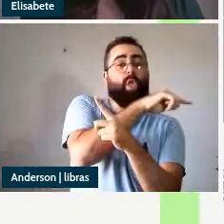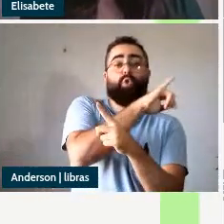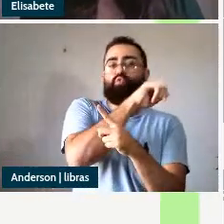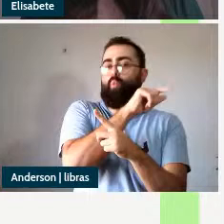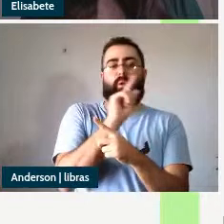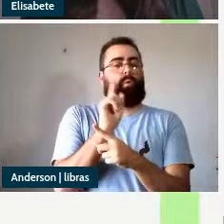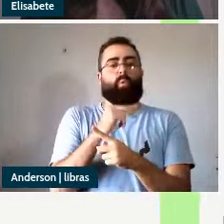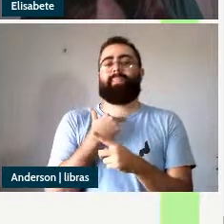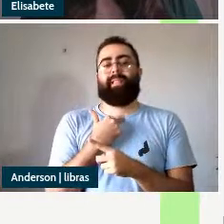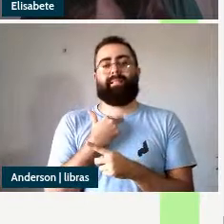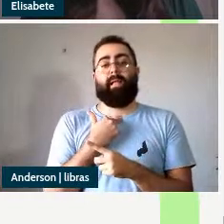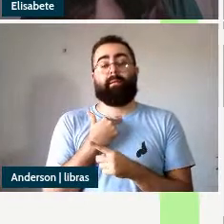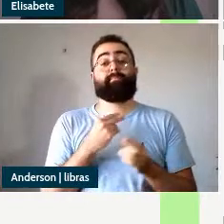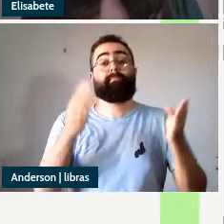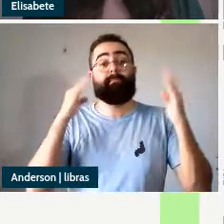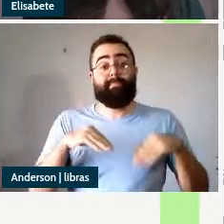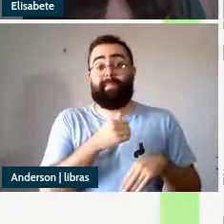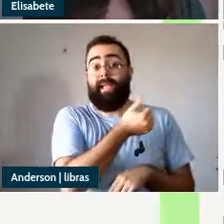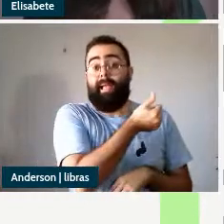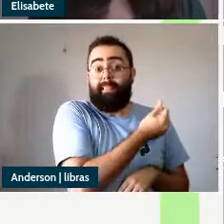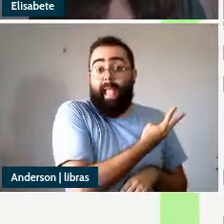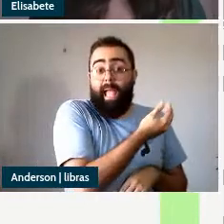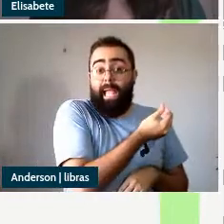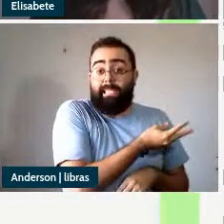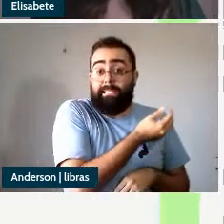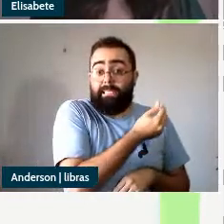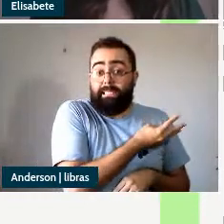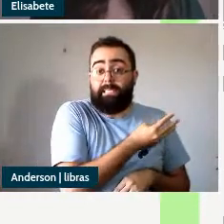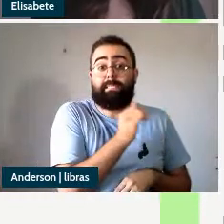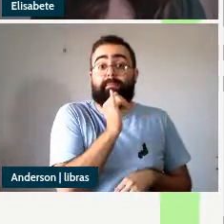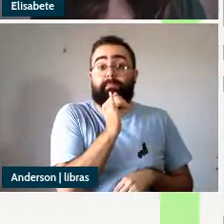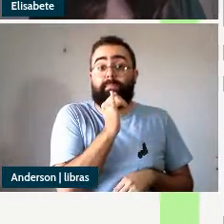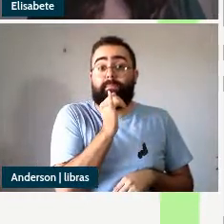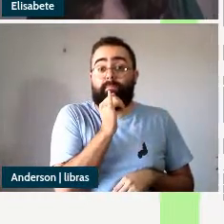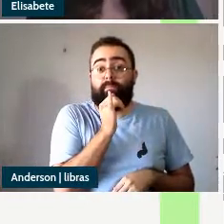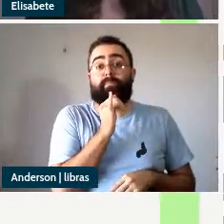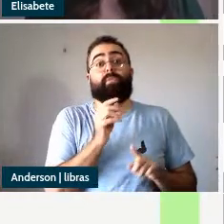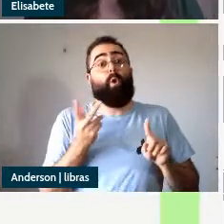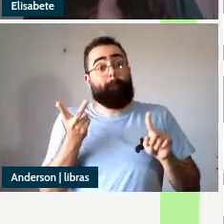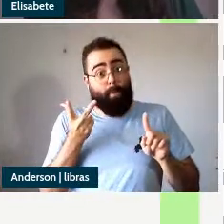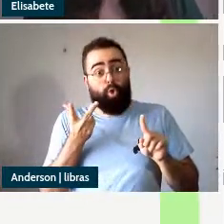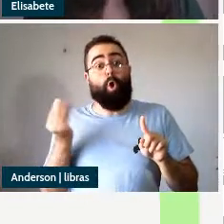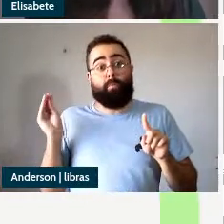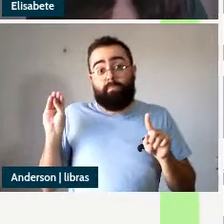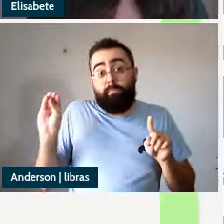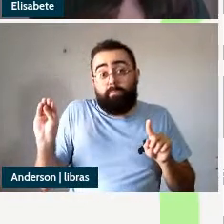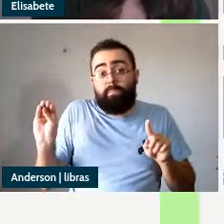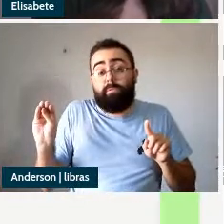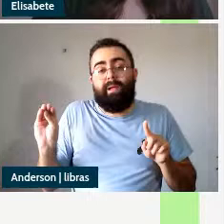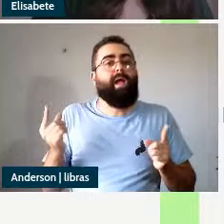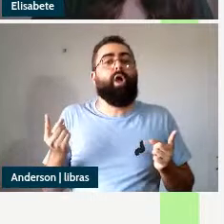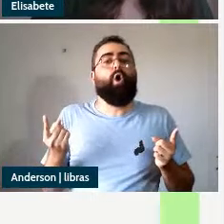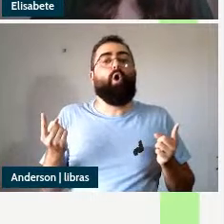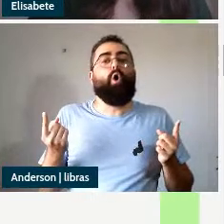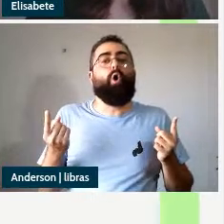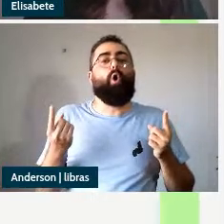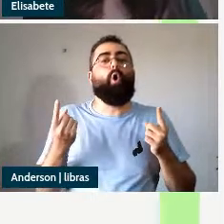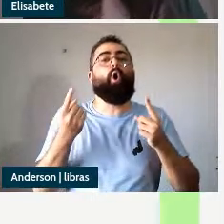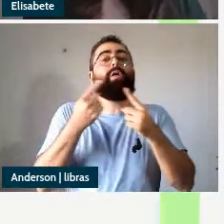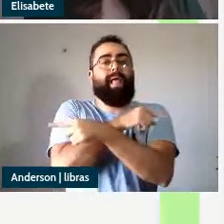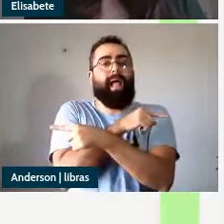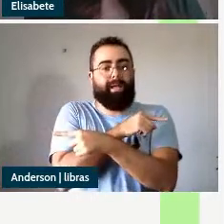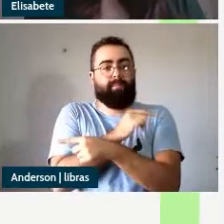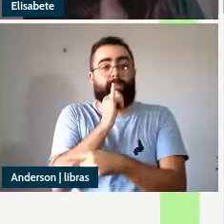pronome dentro da predicação secundária elas vão exibir o comportamento contrário certo o